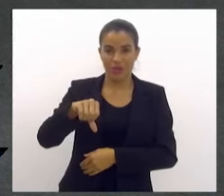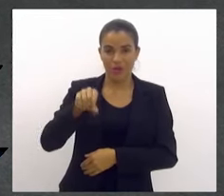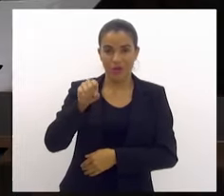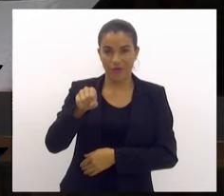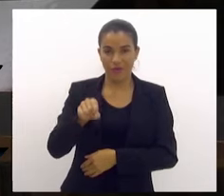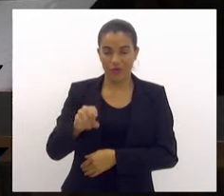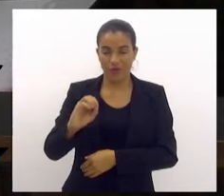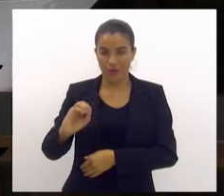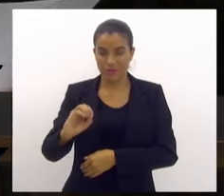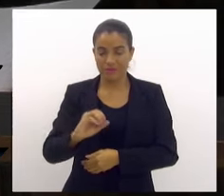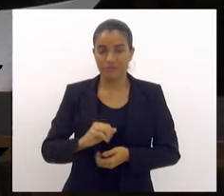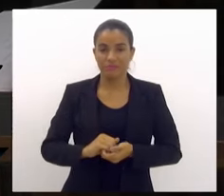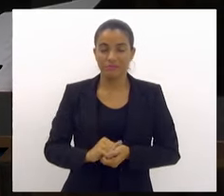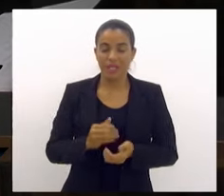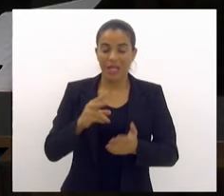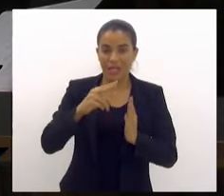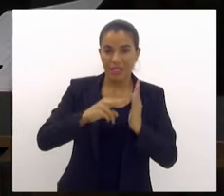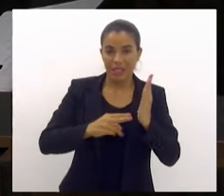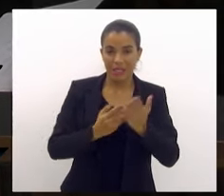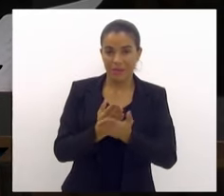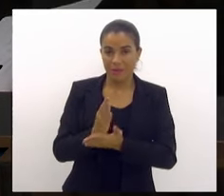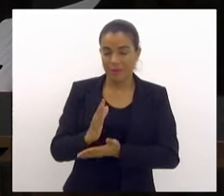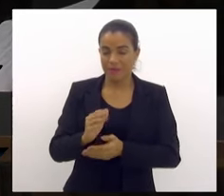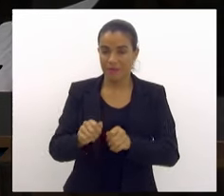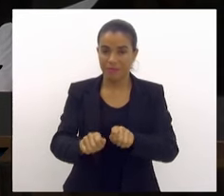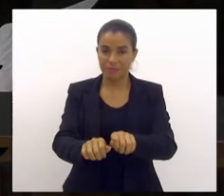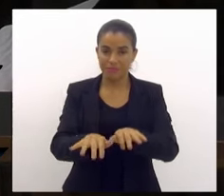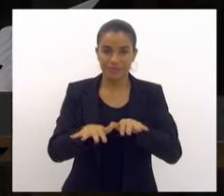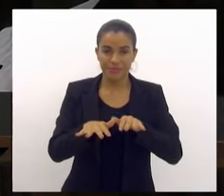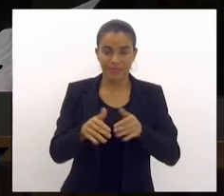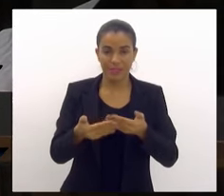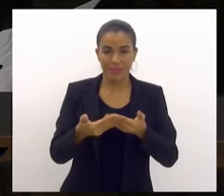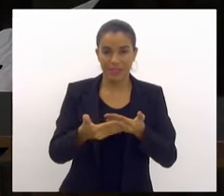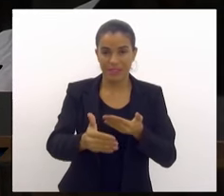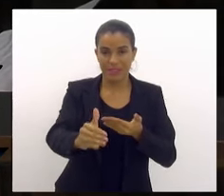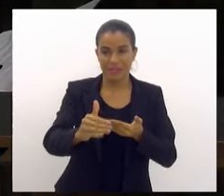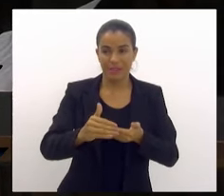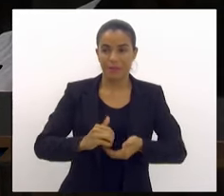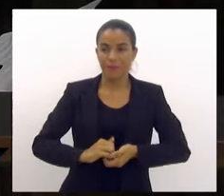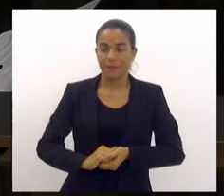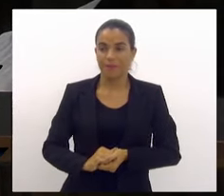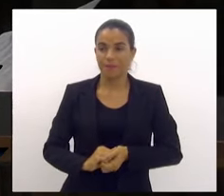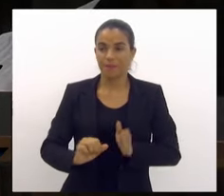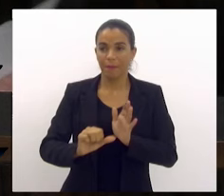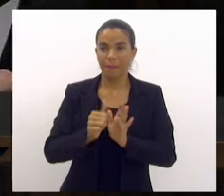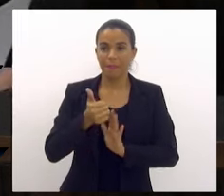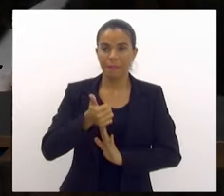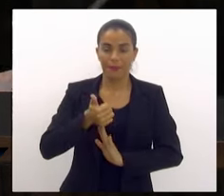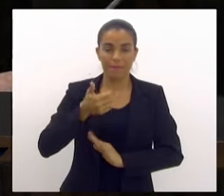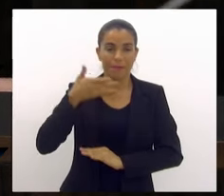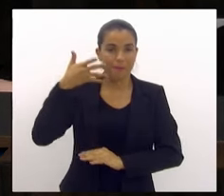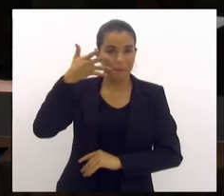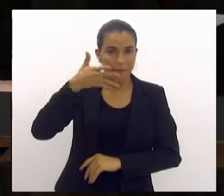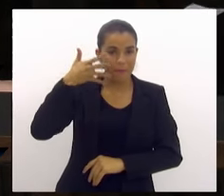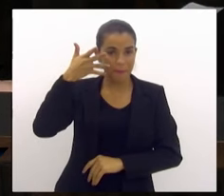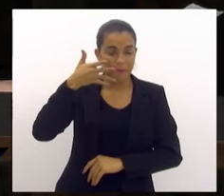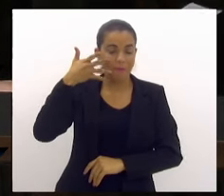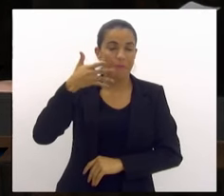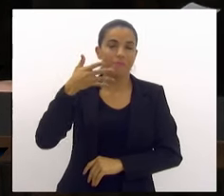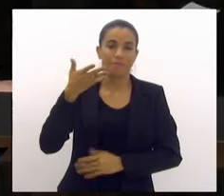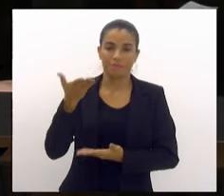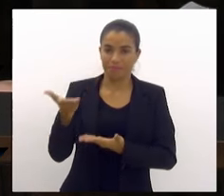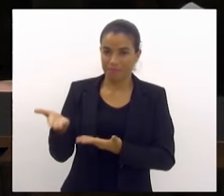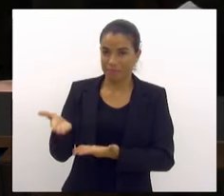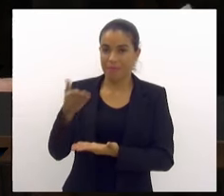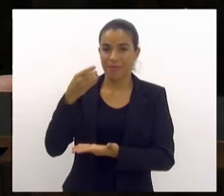Lida e aprovada a ata, passa-se ao expediente inicial. O primeiro orador escrito é o nobre